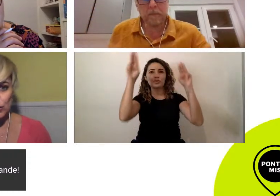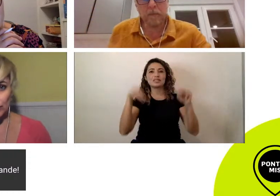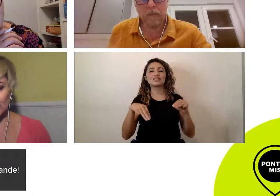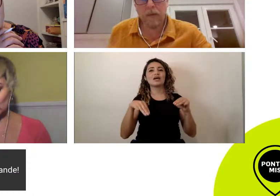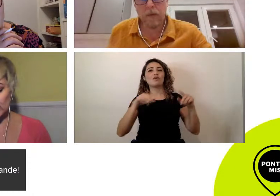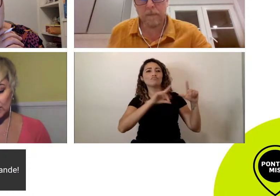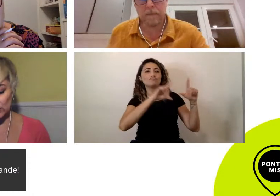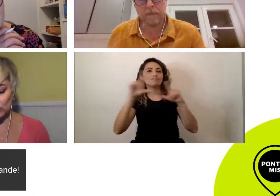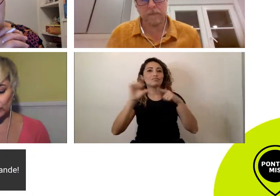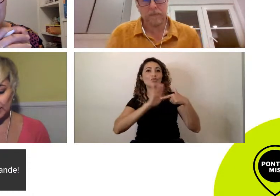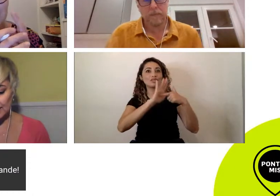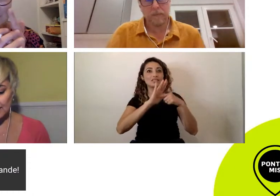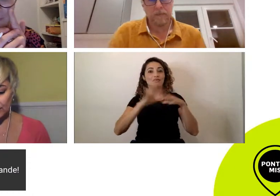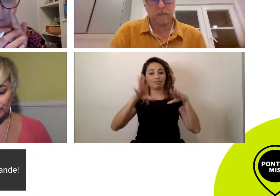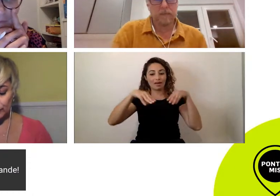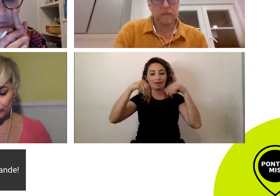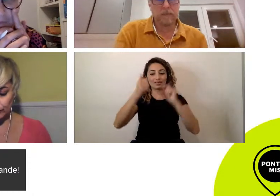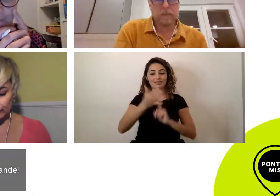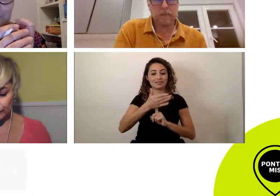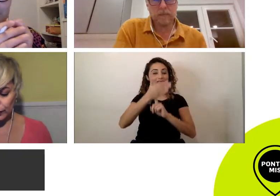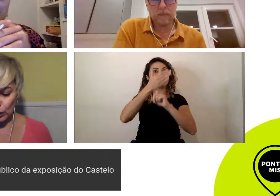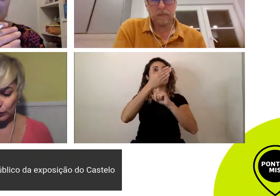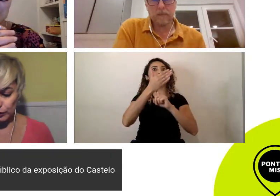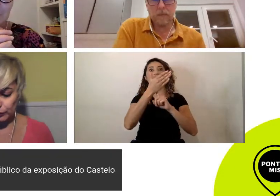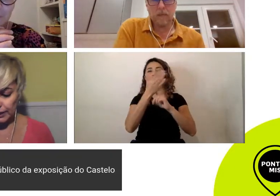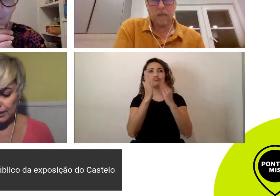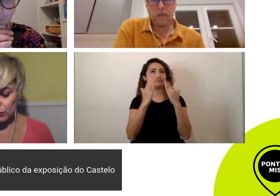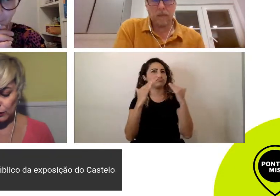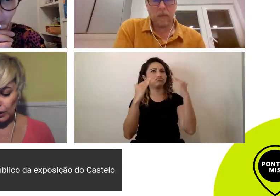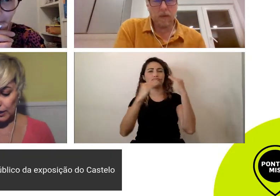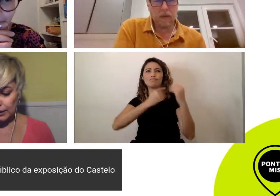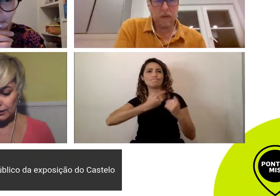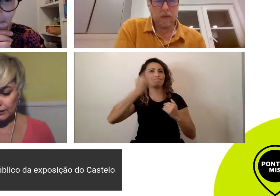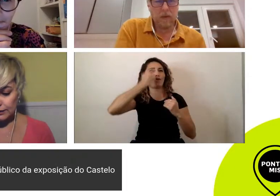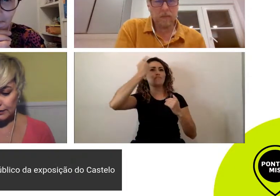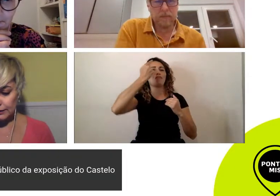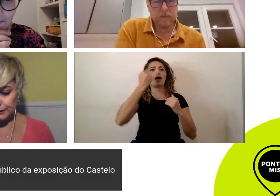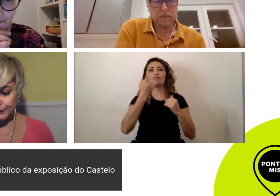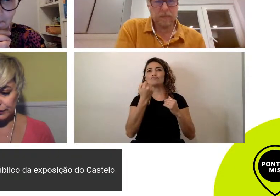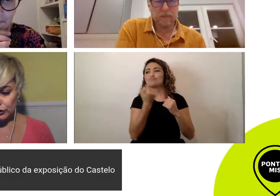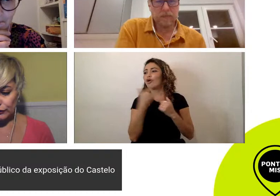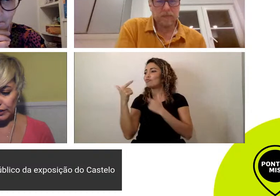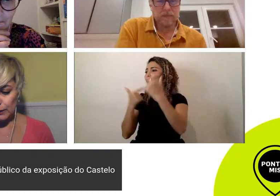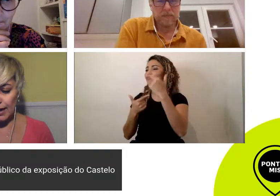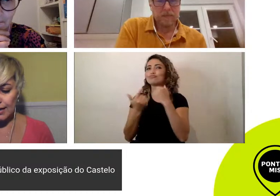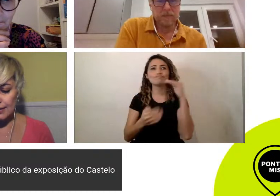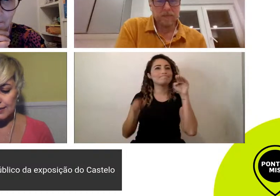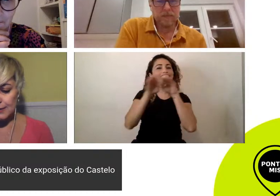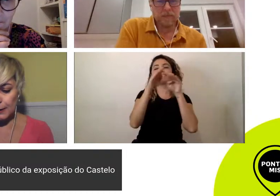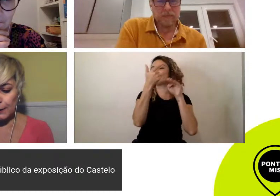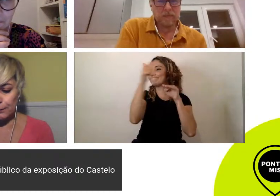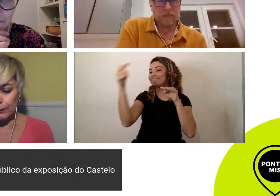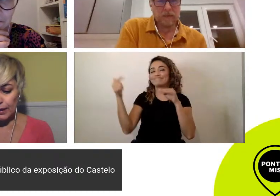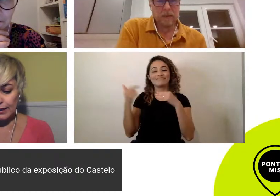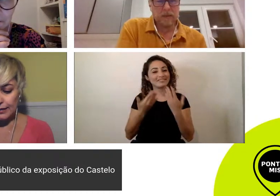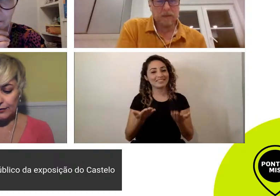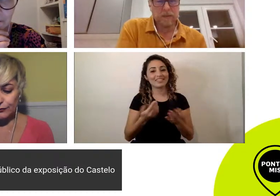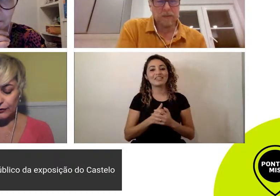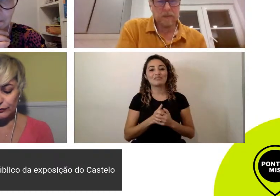comemoração dos 52 anos do Miss que foi um fenômeno mesmo deixa eu ver aqui mais